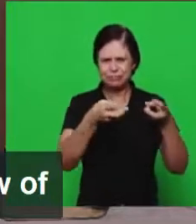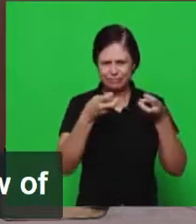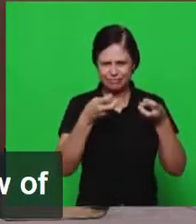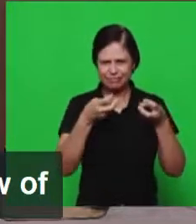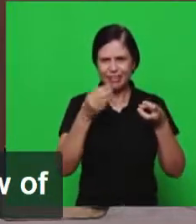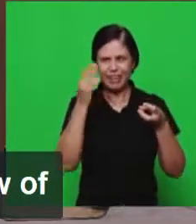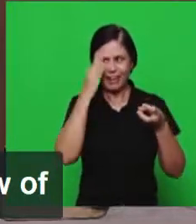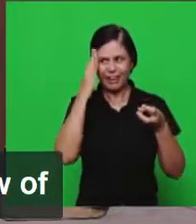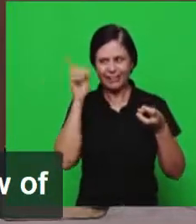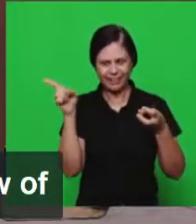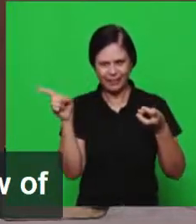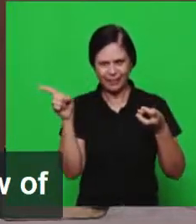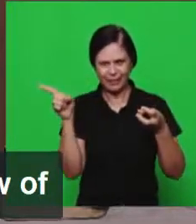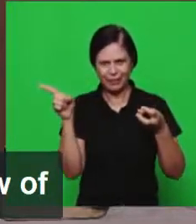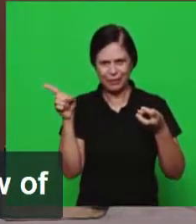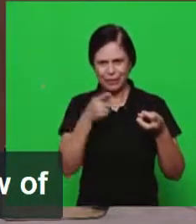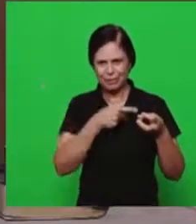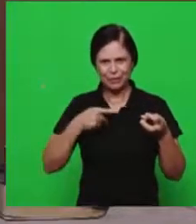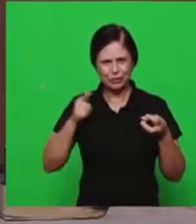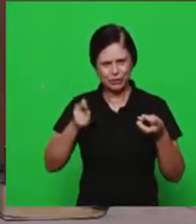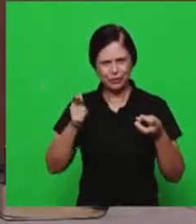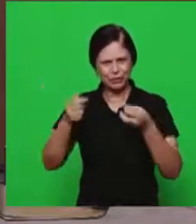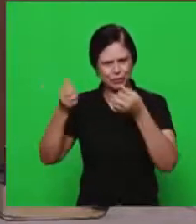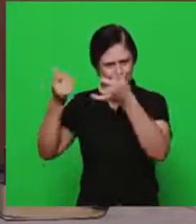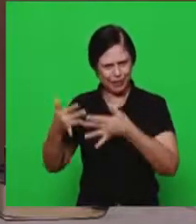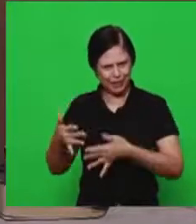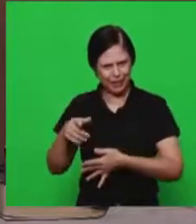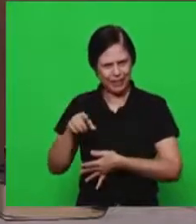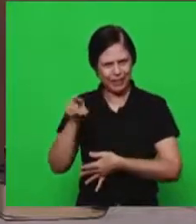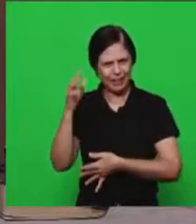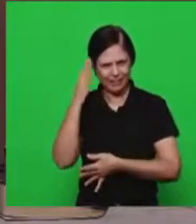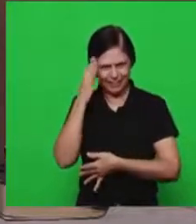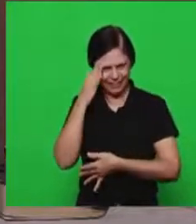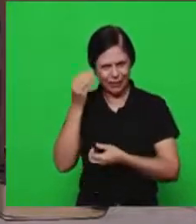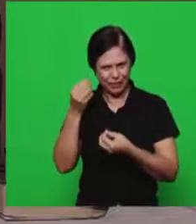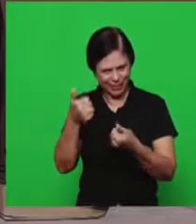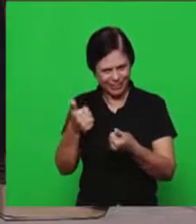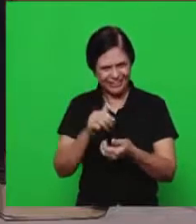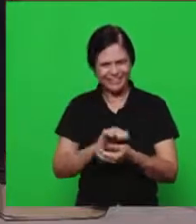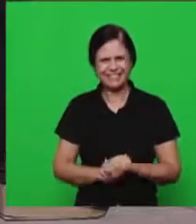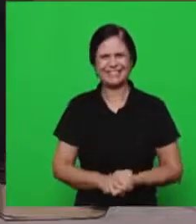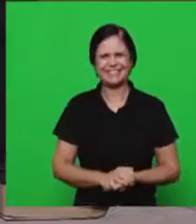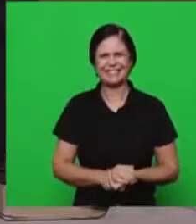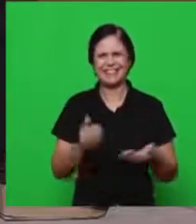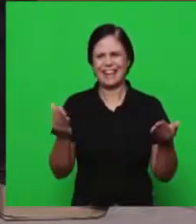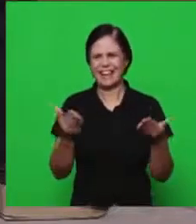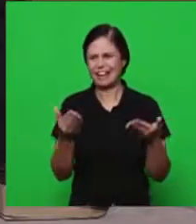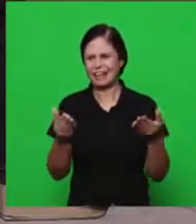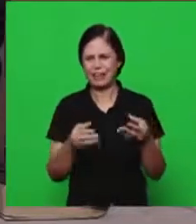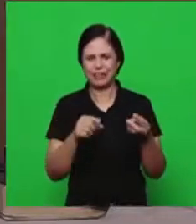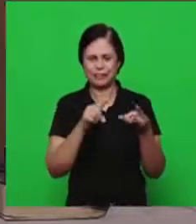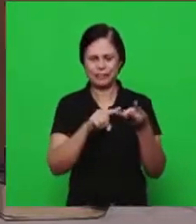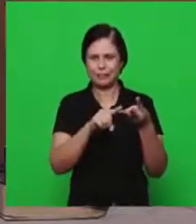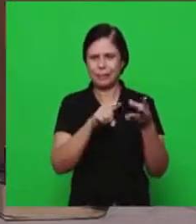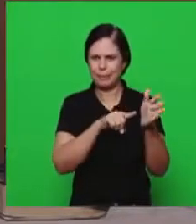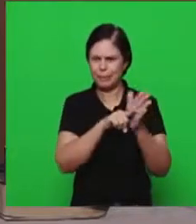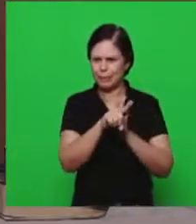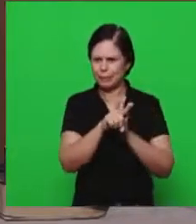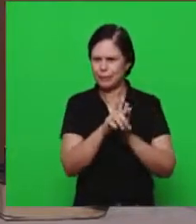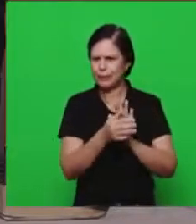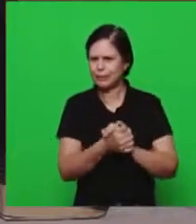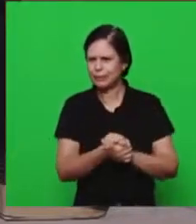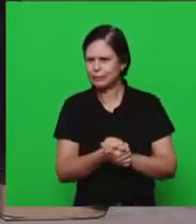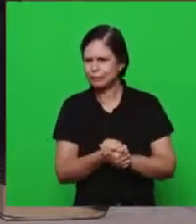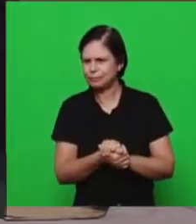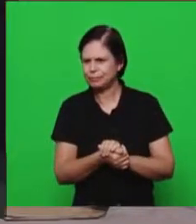explicação dada agora da primeira e segunda pergunta principalmente a primeira pergunta então vamos lá a pergunta é a seguinte qual